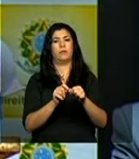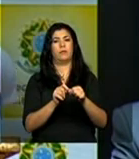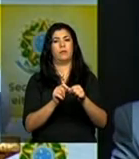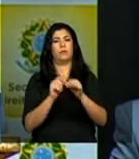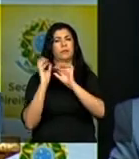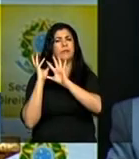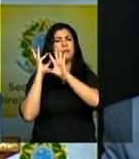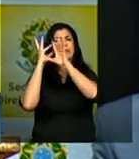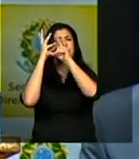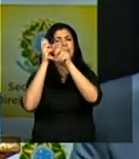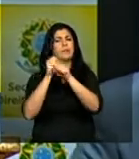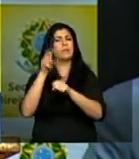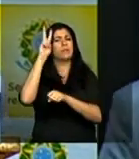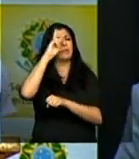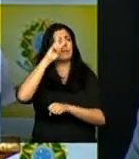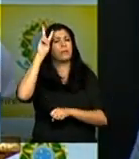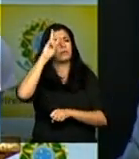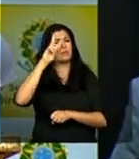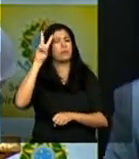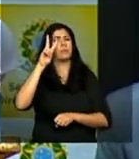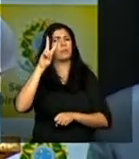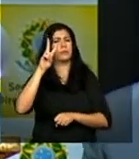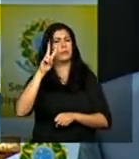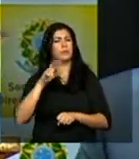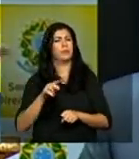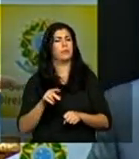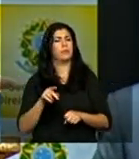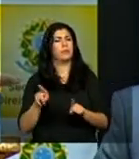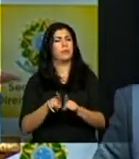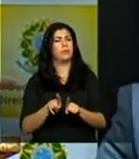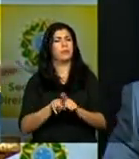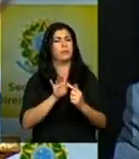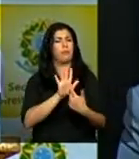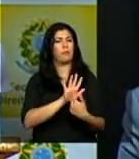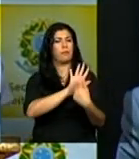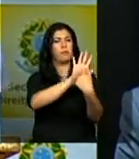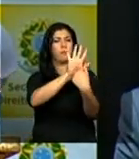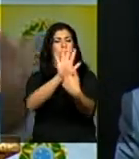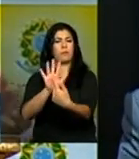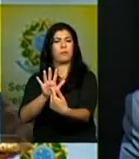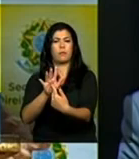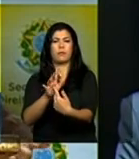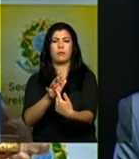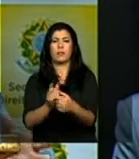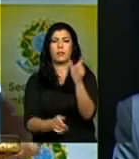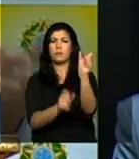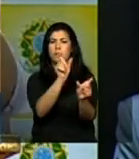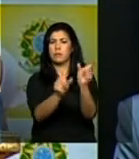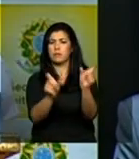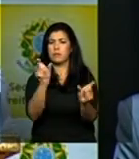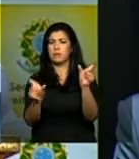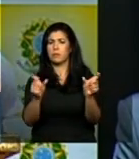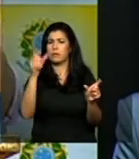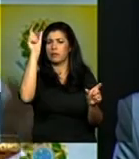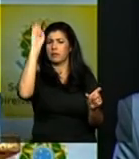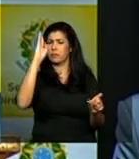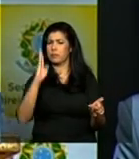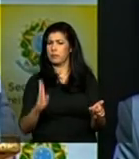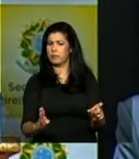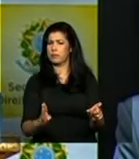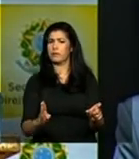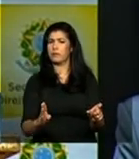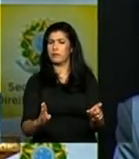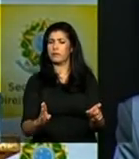relembrar este colocar para cada um entende dos brasileiros e